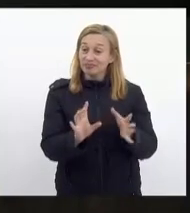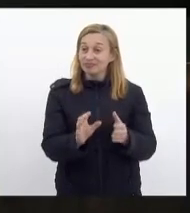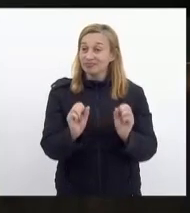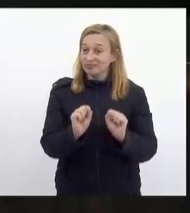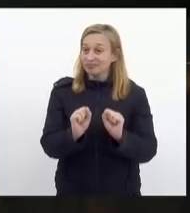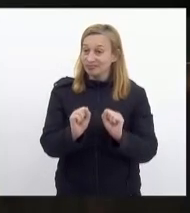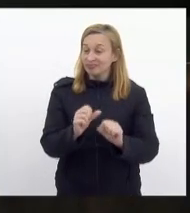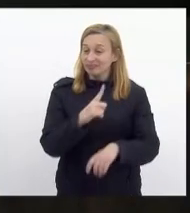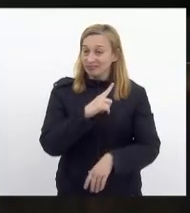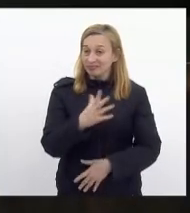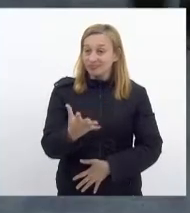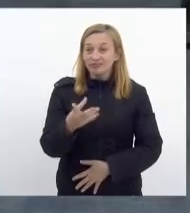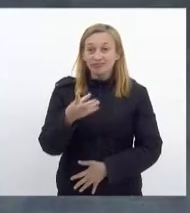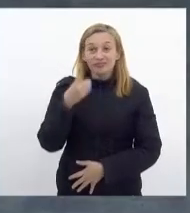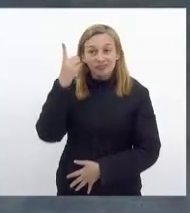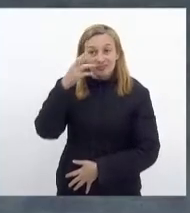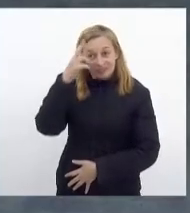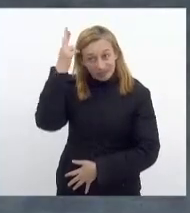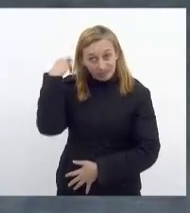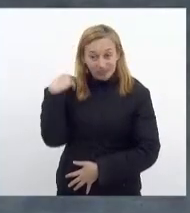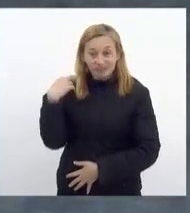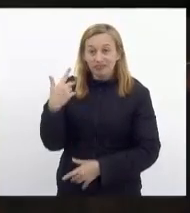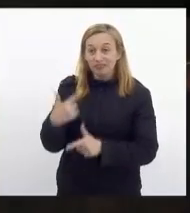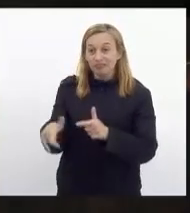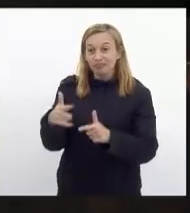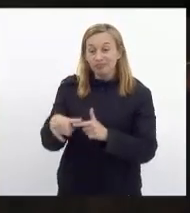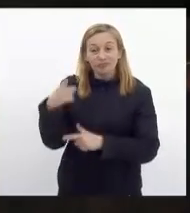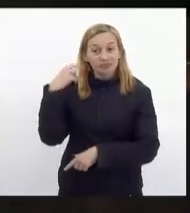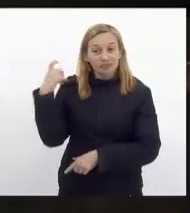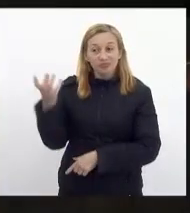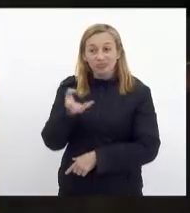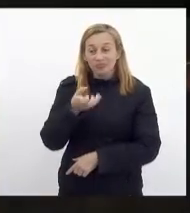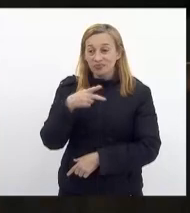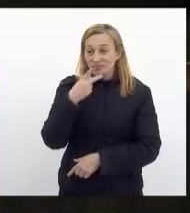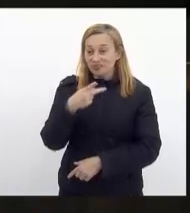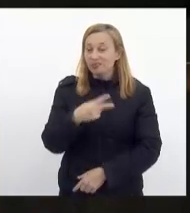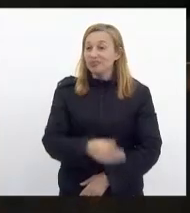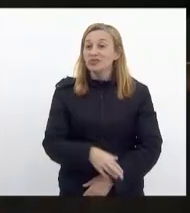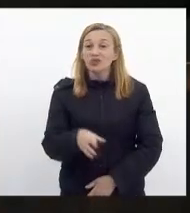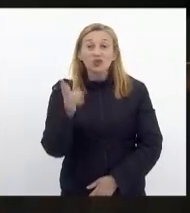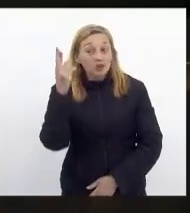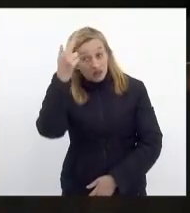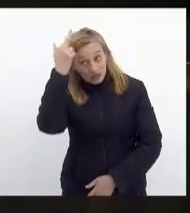para a deputada Rosane Félix, que ela teve problema no som e ela quer se pronunciar. Deputada Rosane Félix.